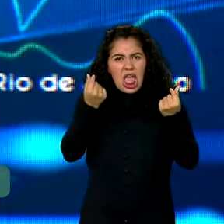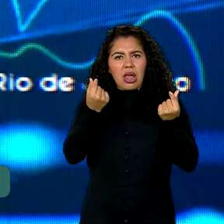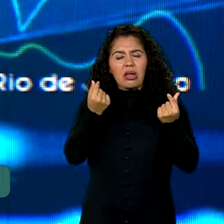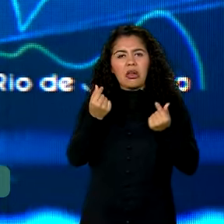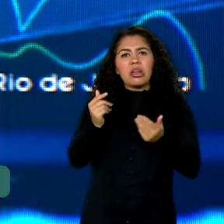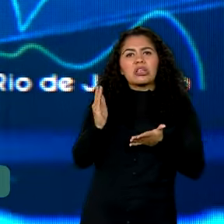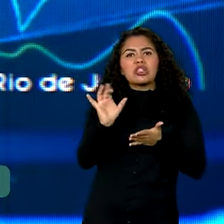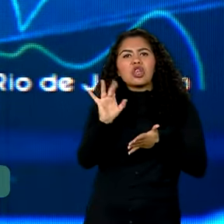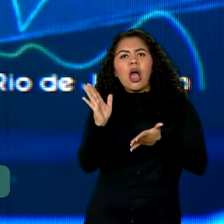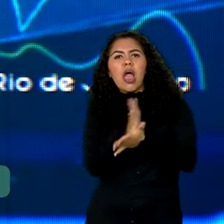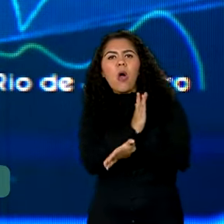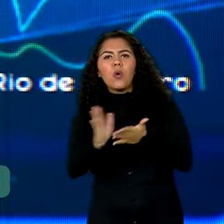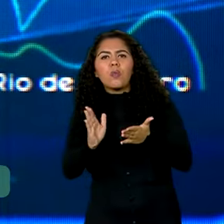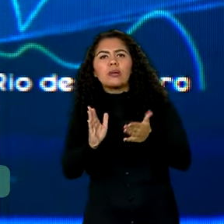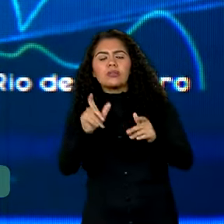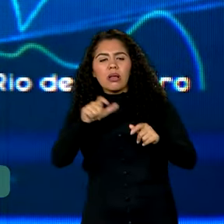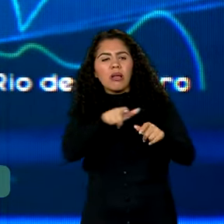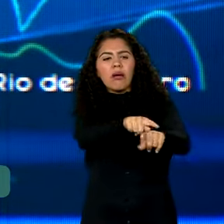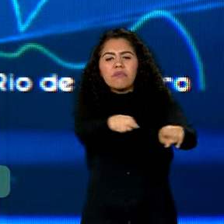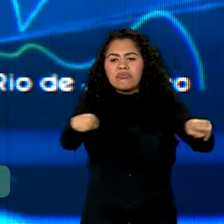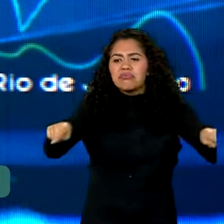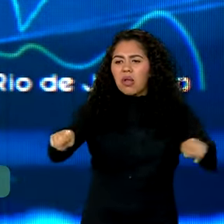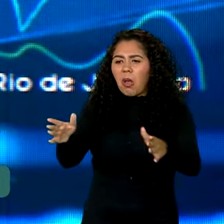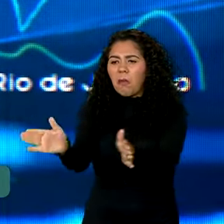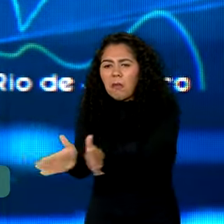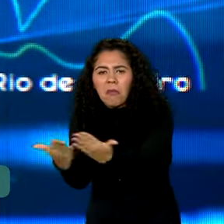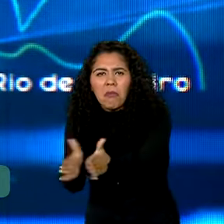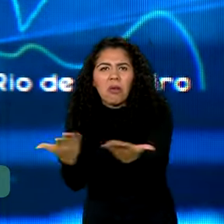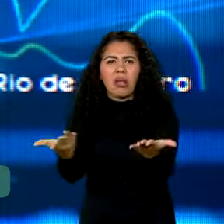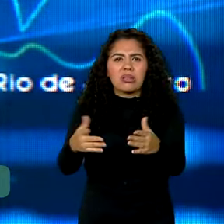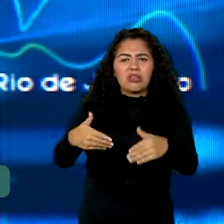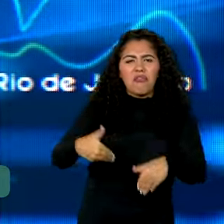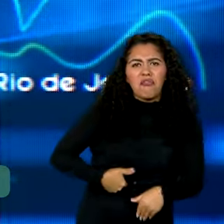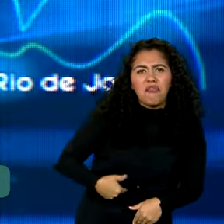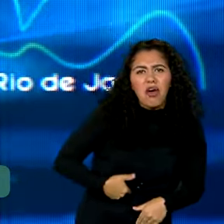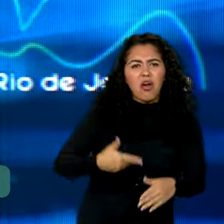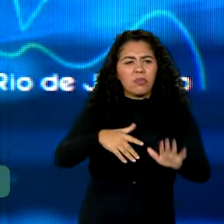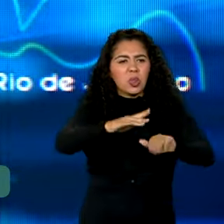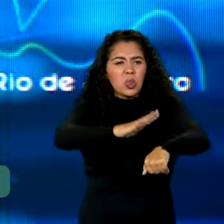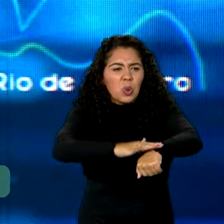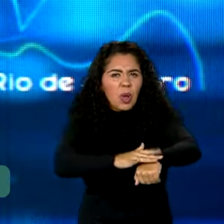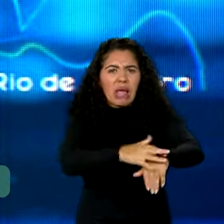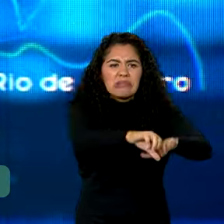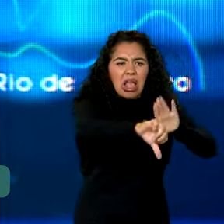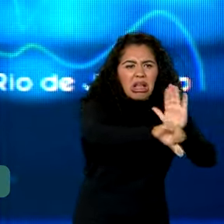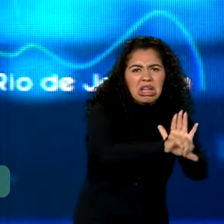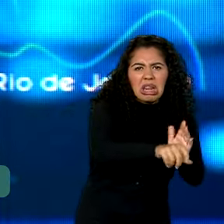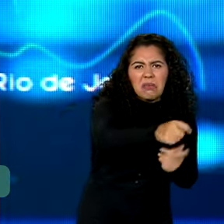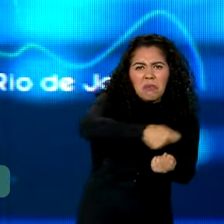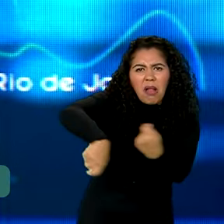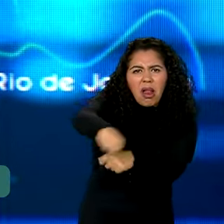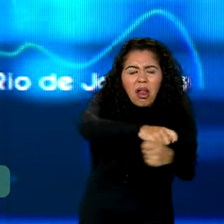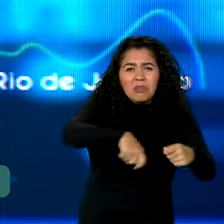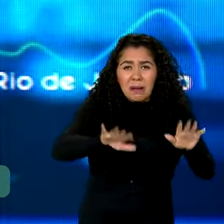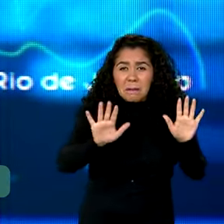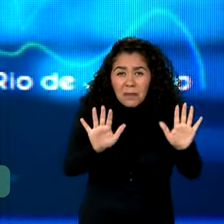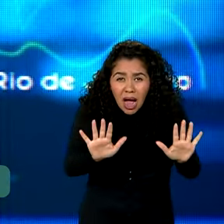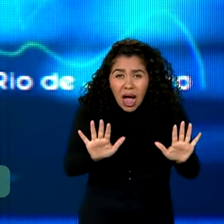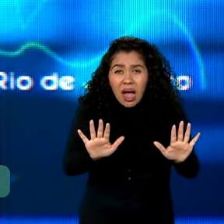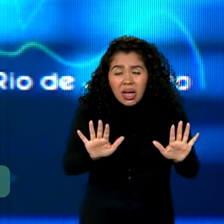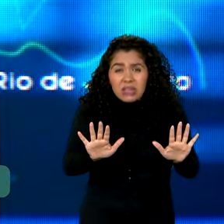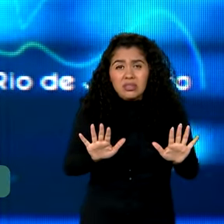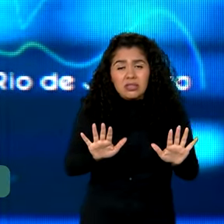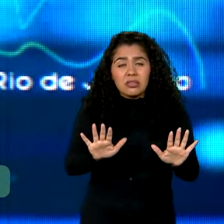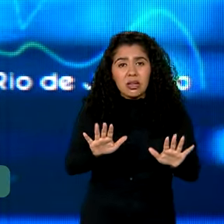significa fome, doença, analfabetismo e criminalidade. Mas se muitos, pelo